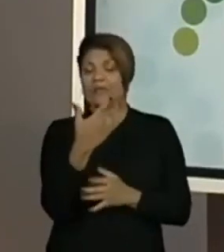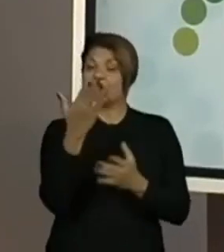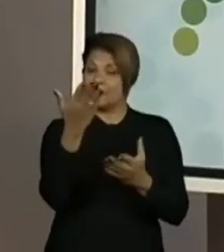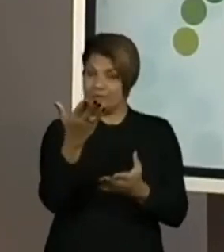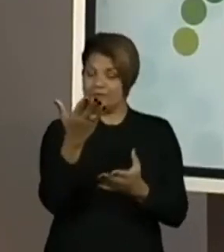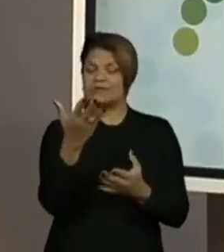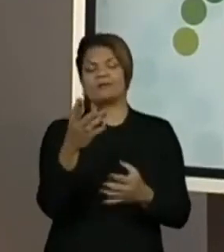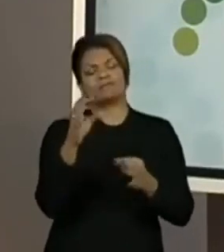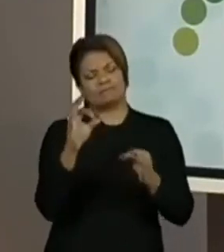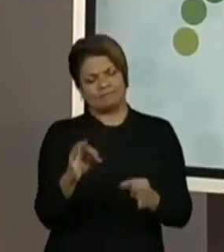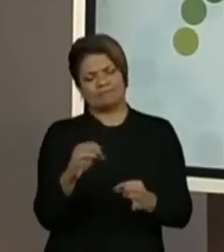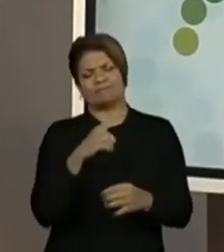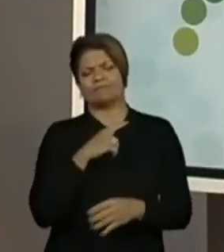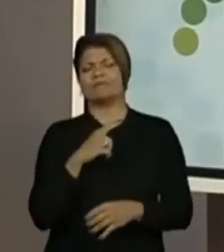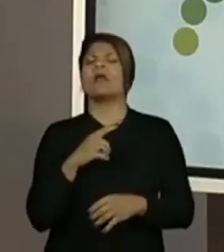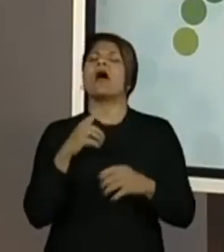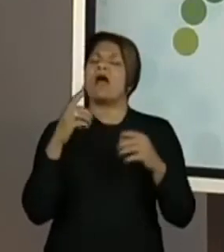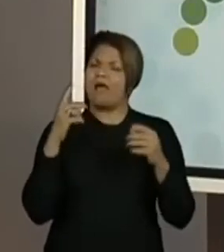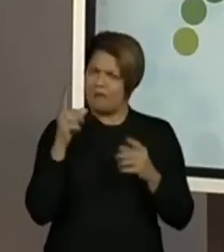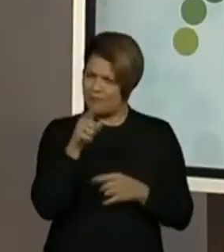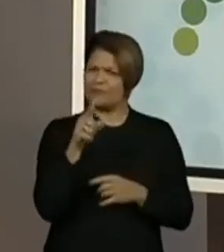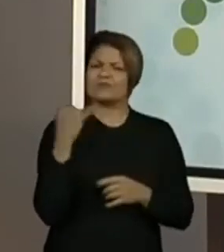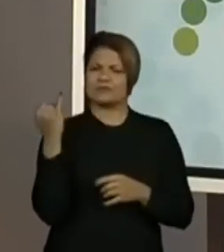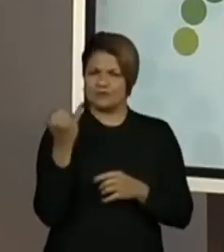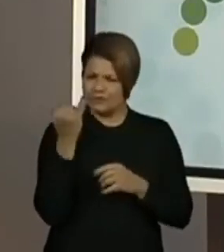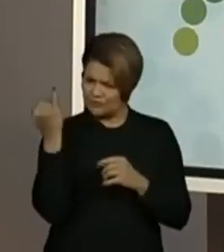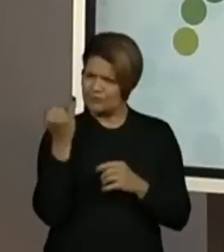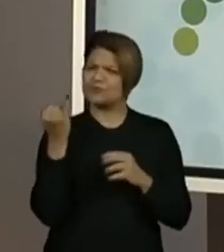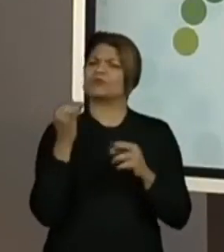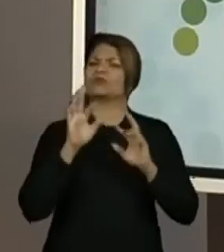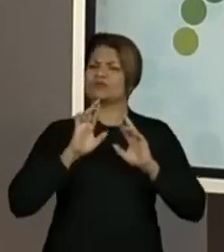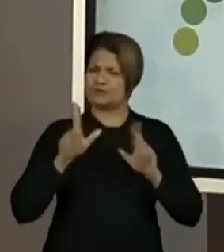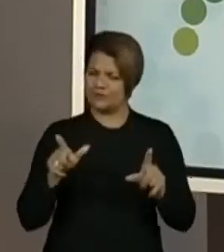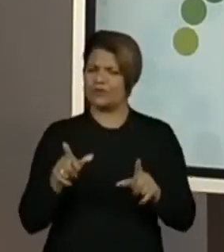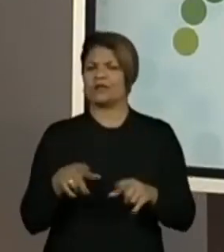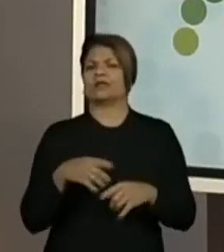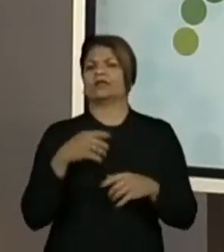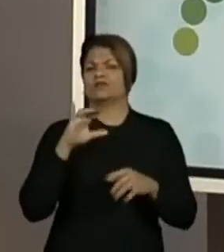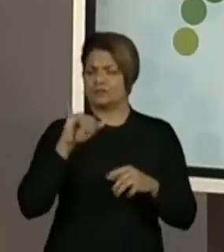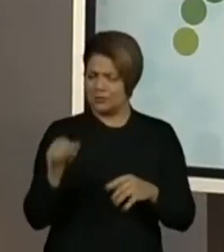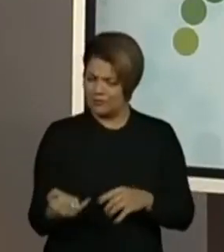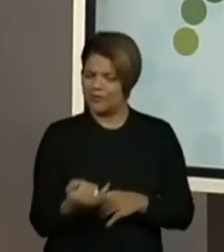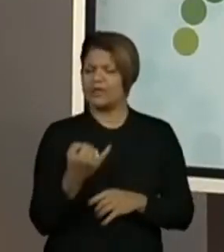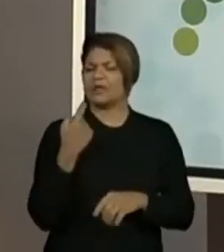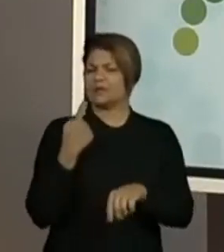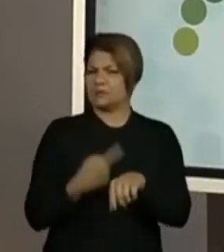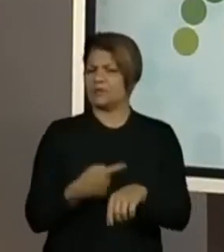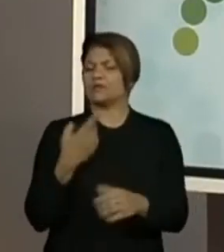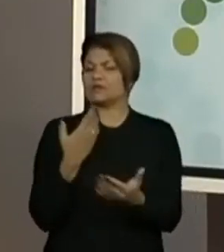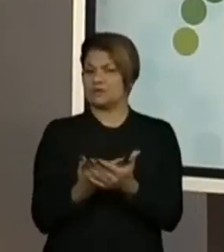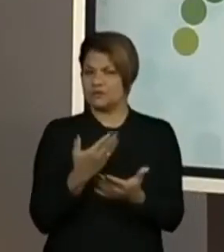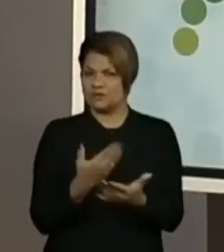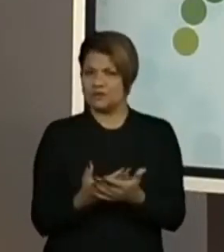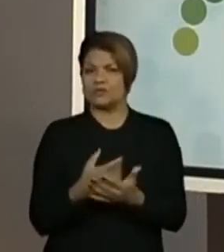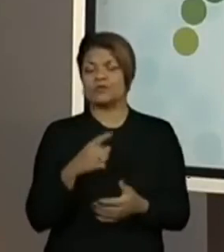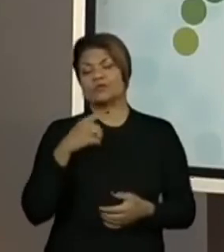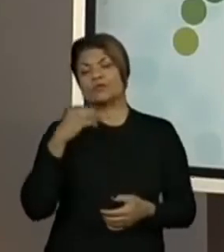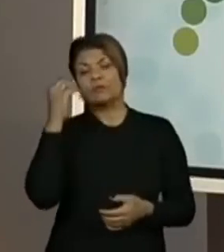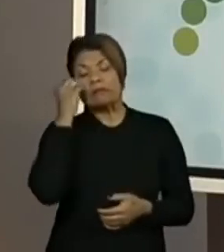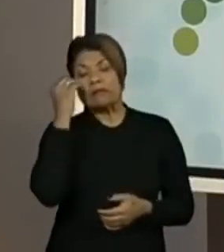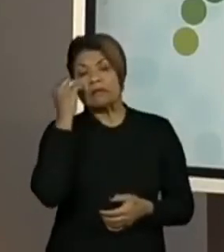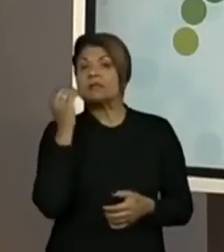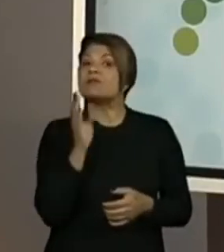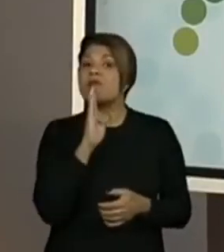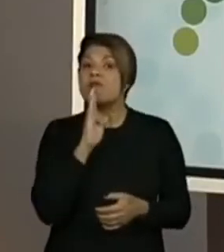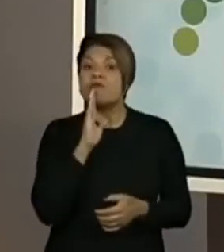estudante também. Então, tente aproveitar esse momento de estudo, tente verificar aí os seus conhecimentos